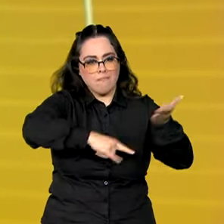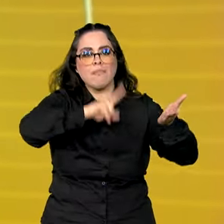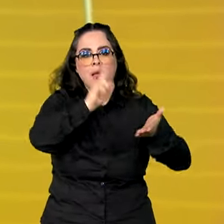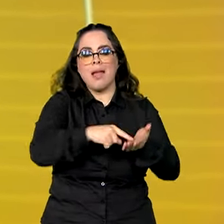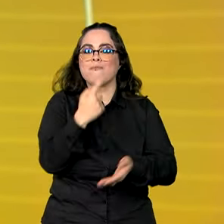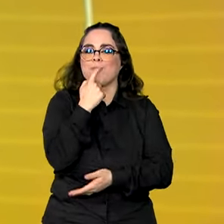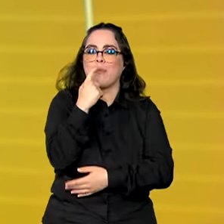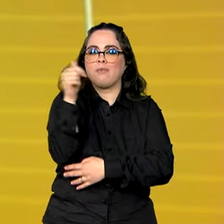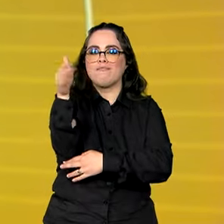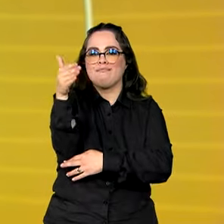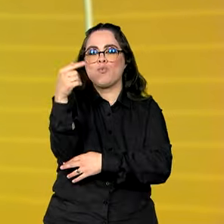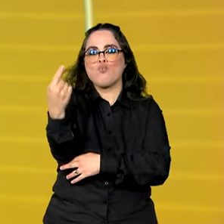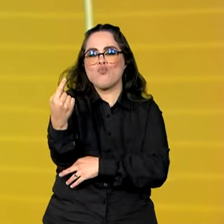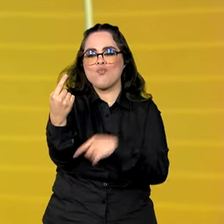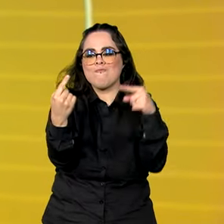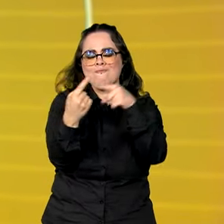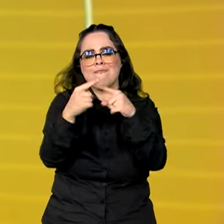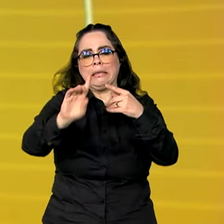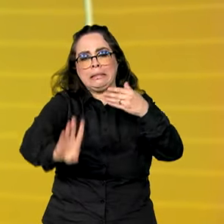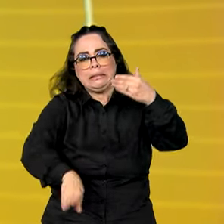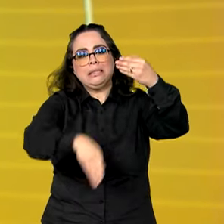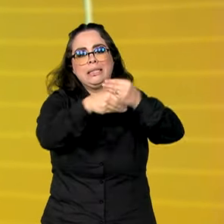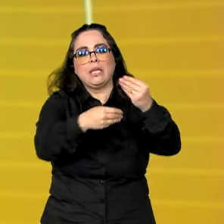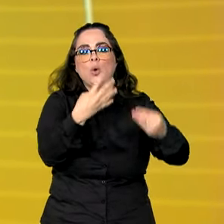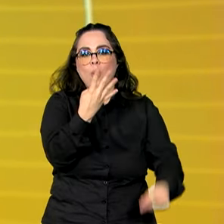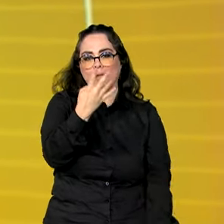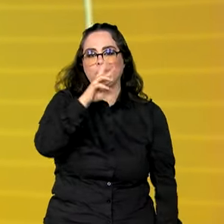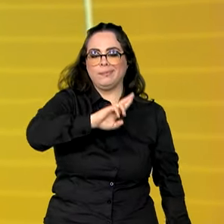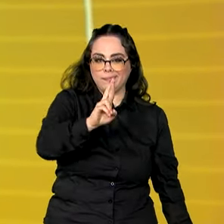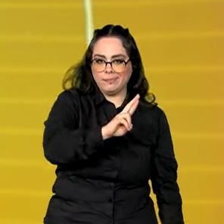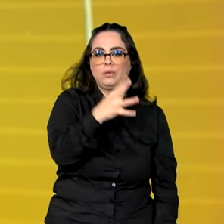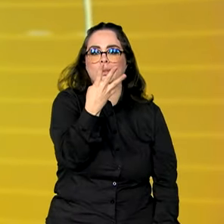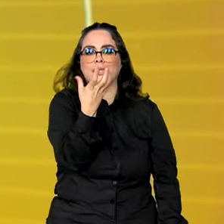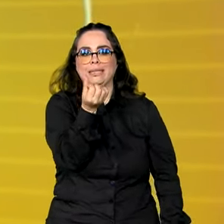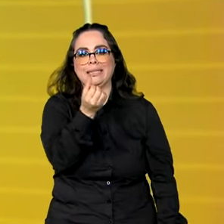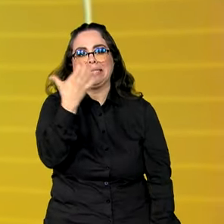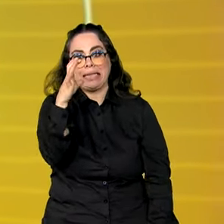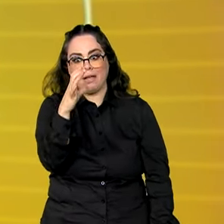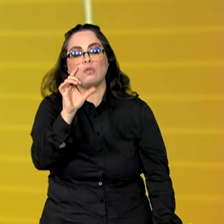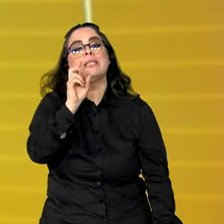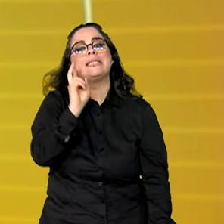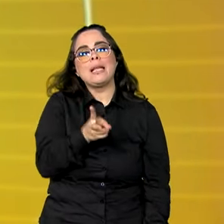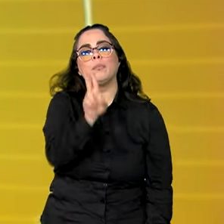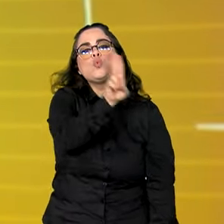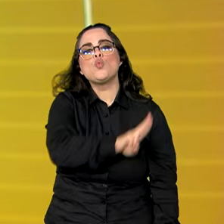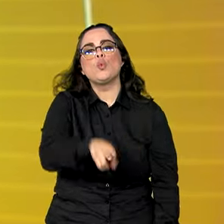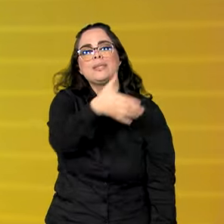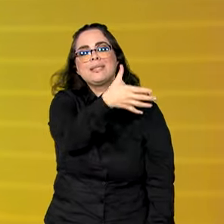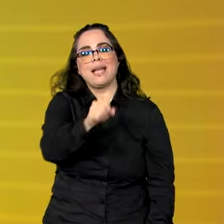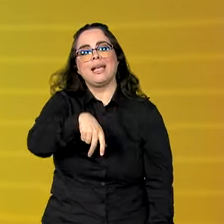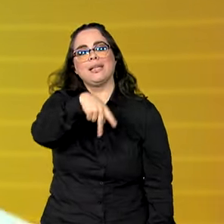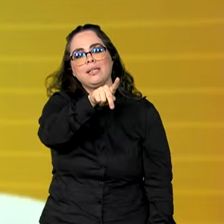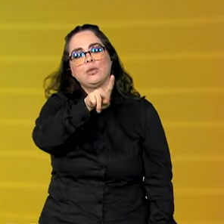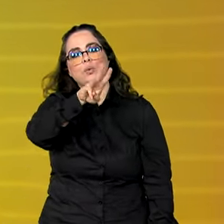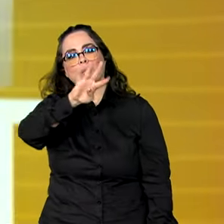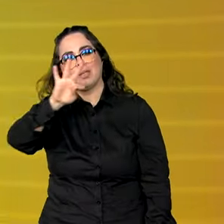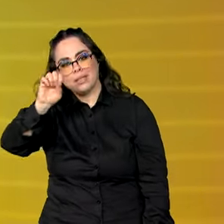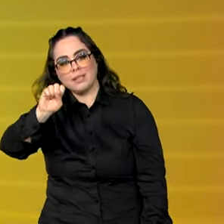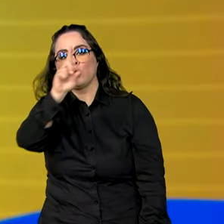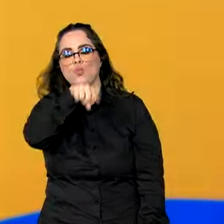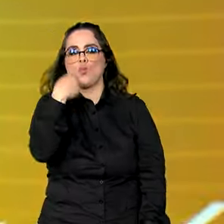patamar 1. Essa tarifa acrescenta na conta de luz R$ 4,46 a cada 100 kWh